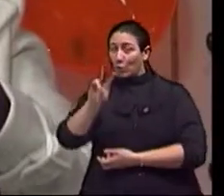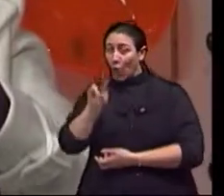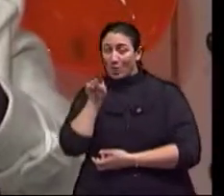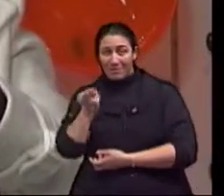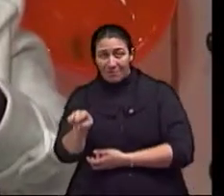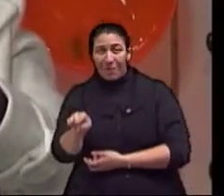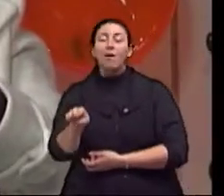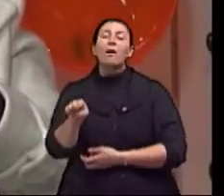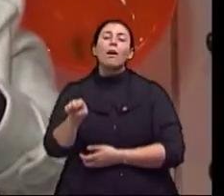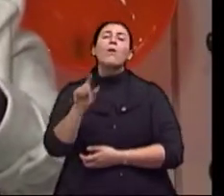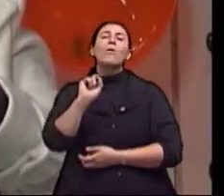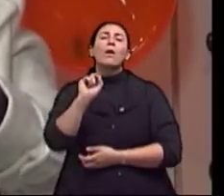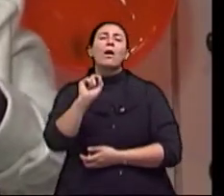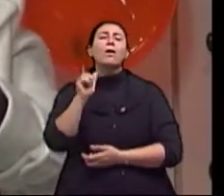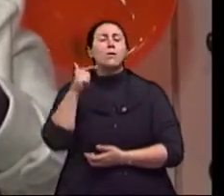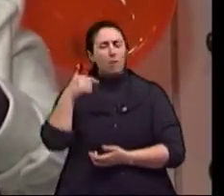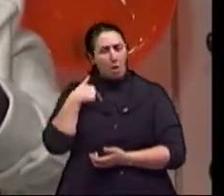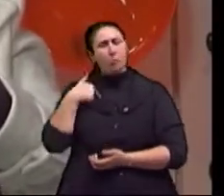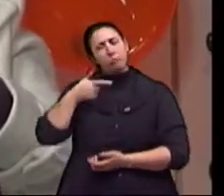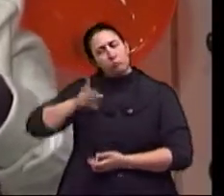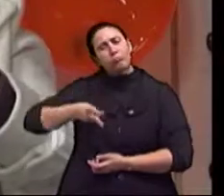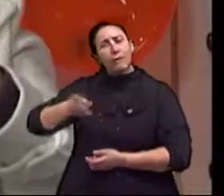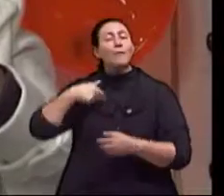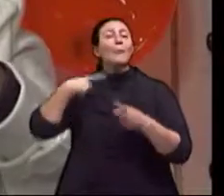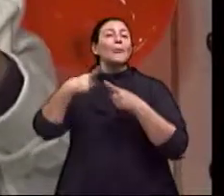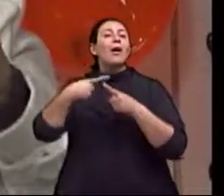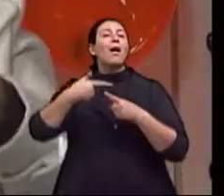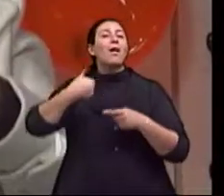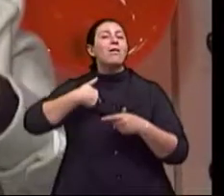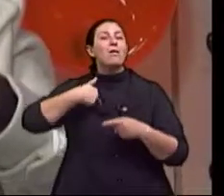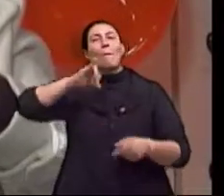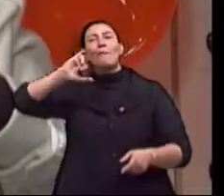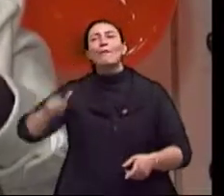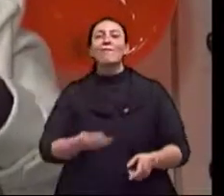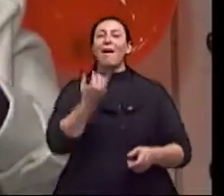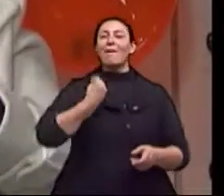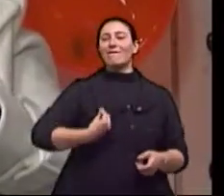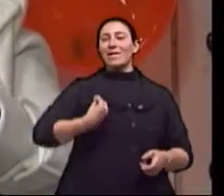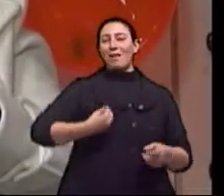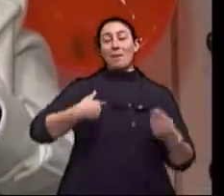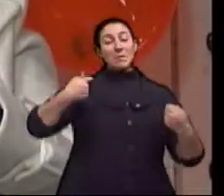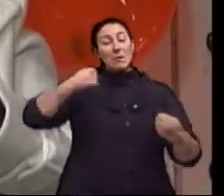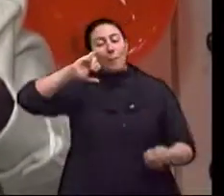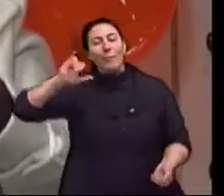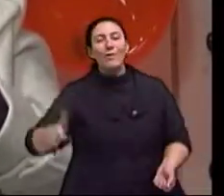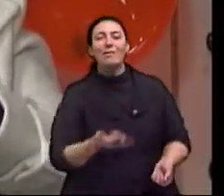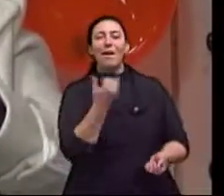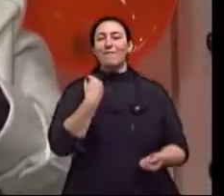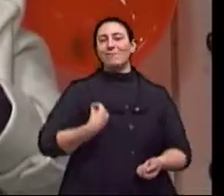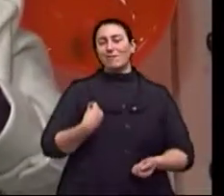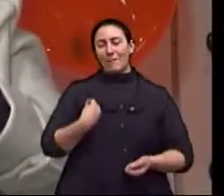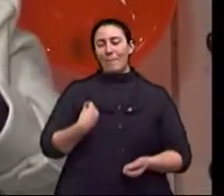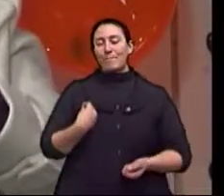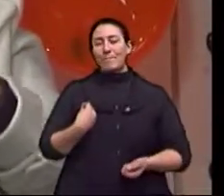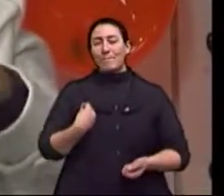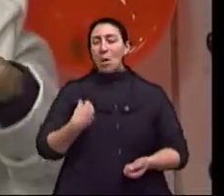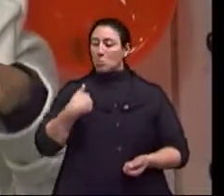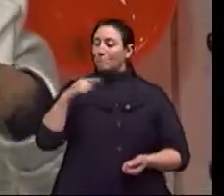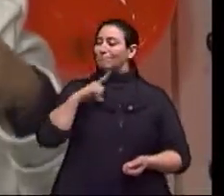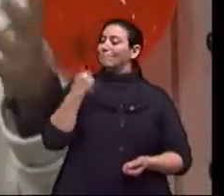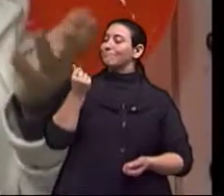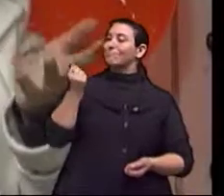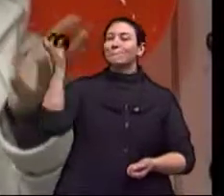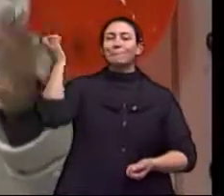manter ativo significa usufruir melhor a vida. E nesse usufruir, as conquistas